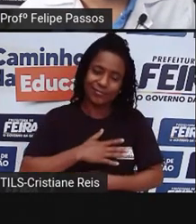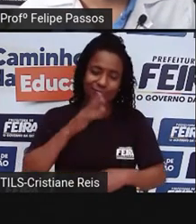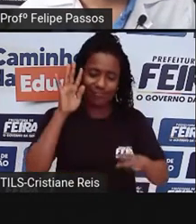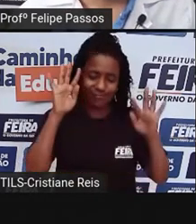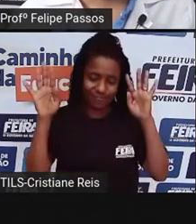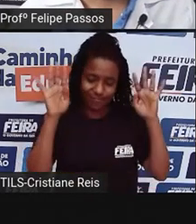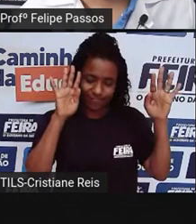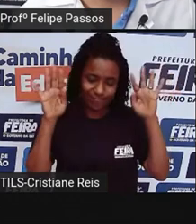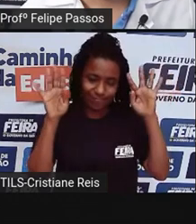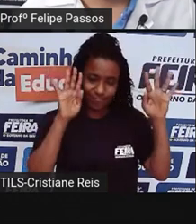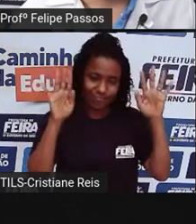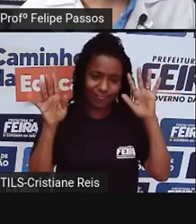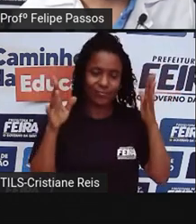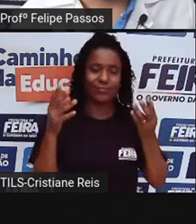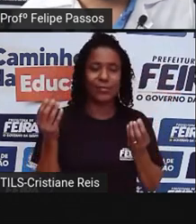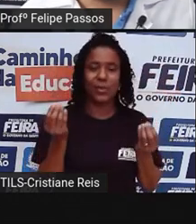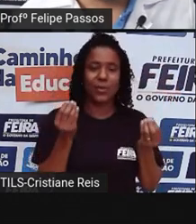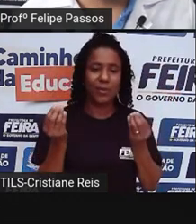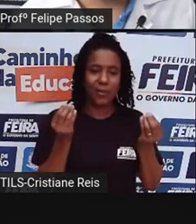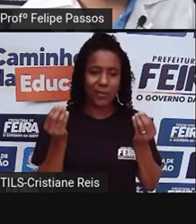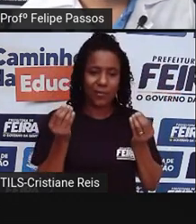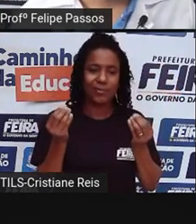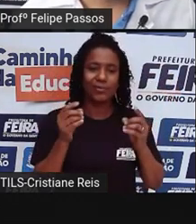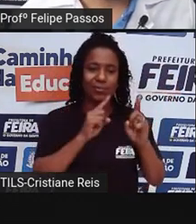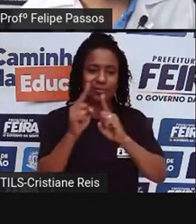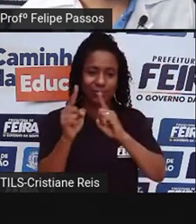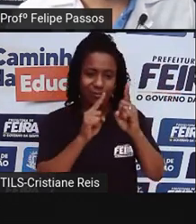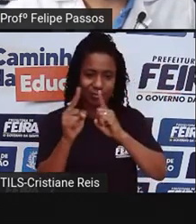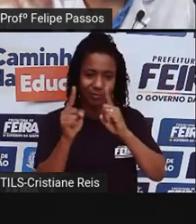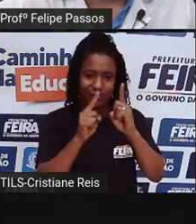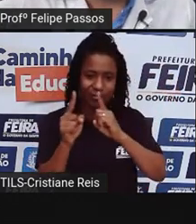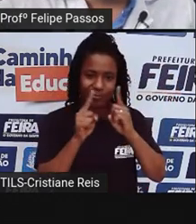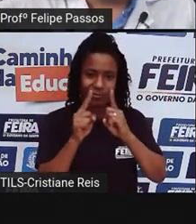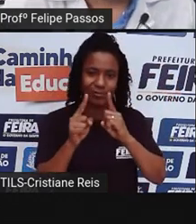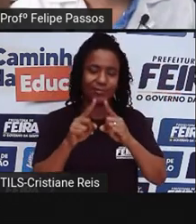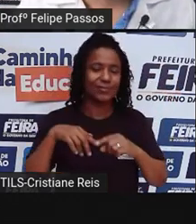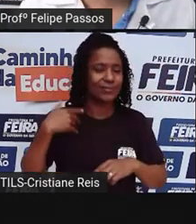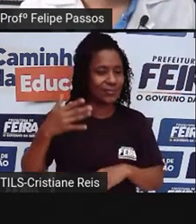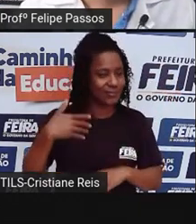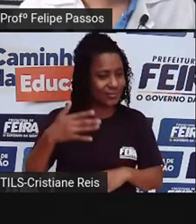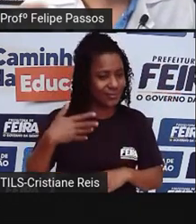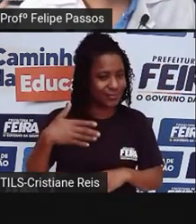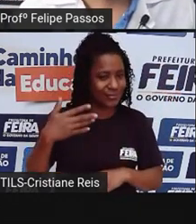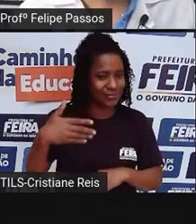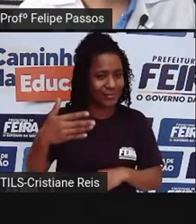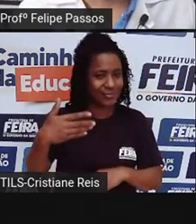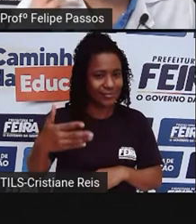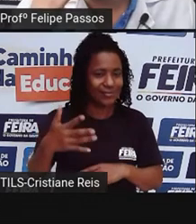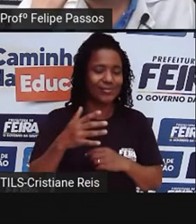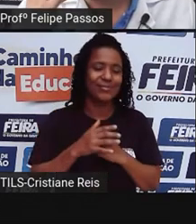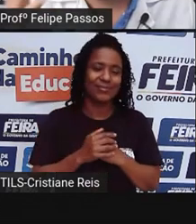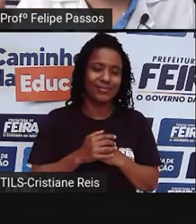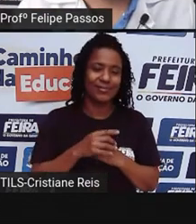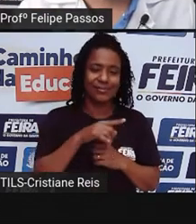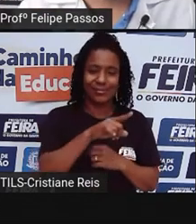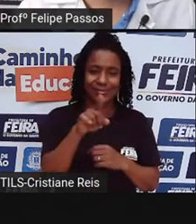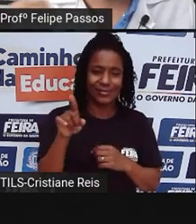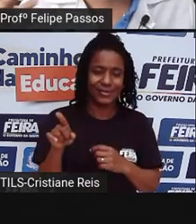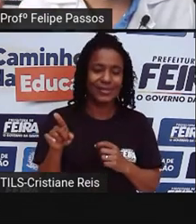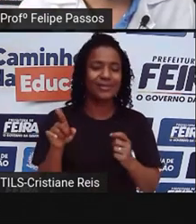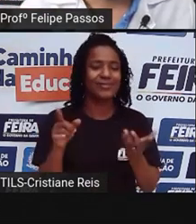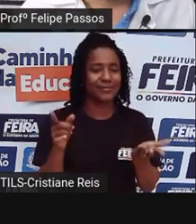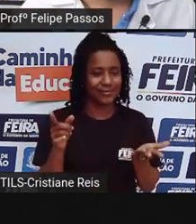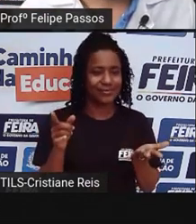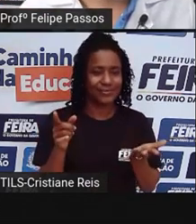repensem, trânsito está no nosso dia a dia e daqui a alguns anos ainda, vocês vão estar, alguns de vocês